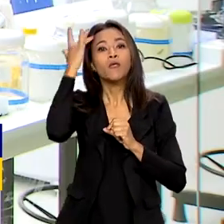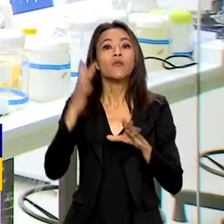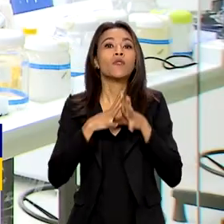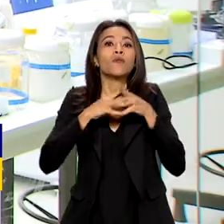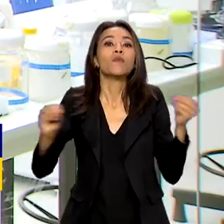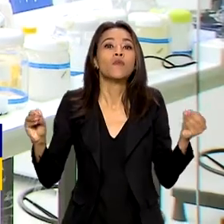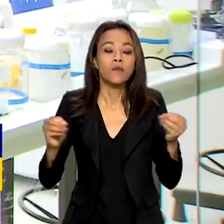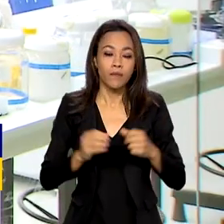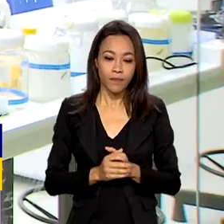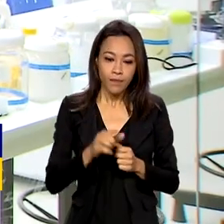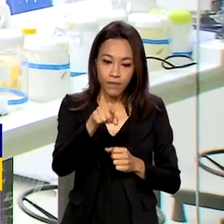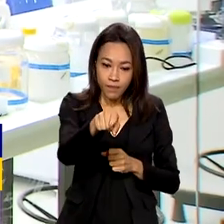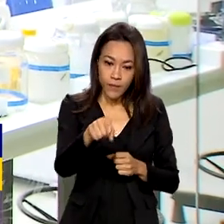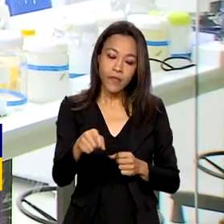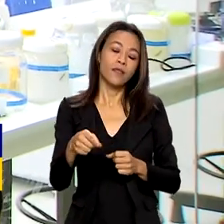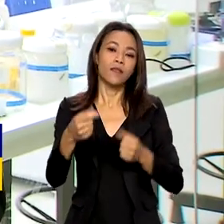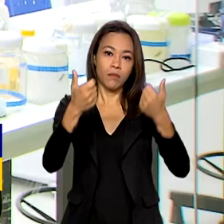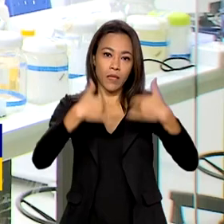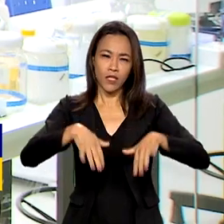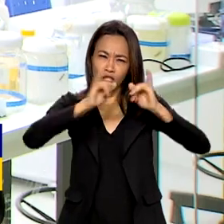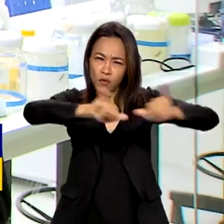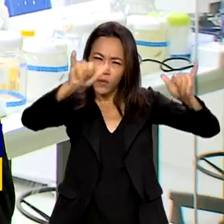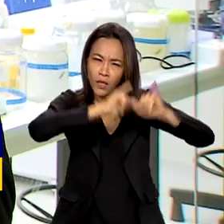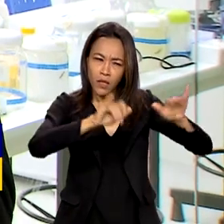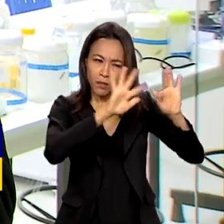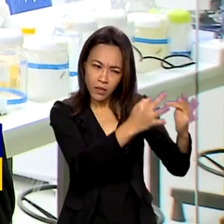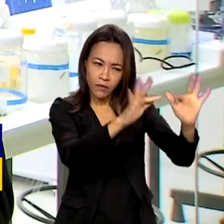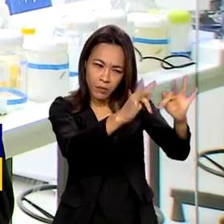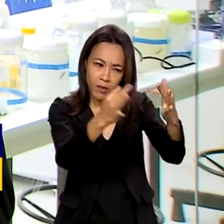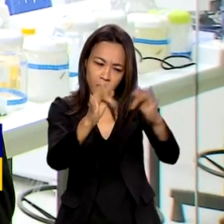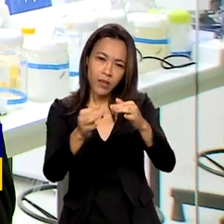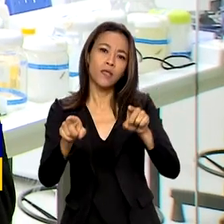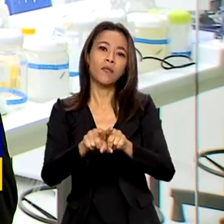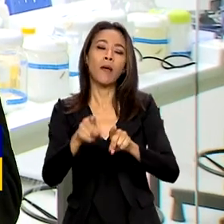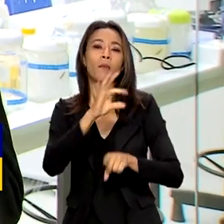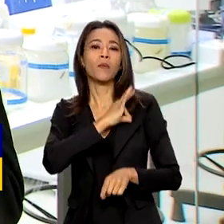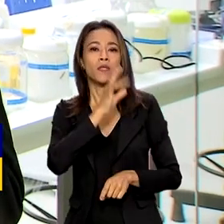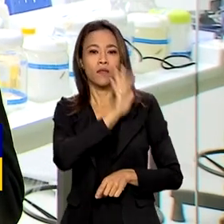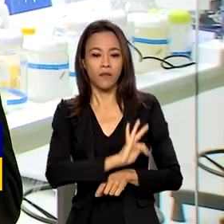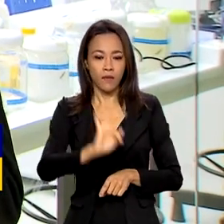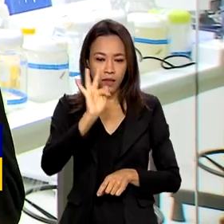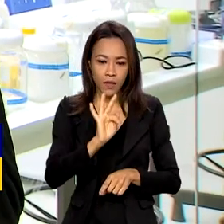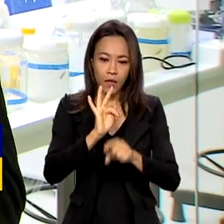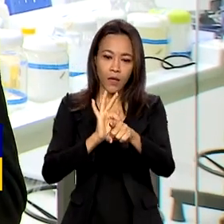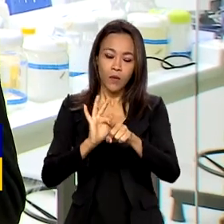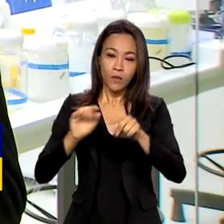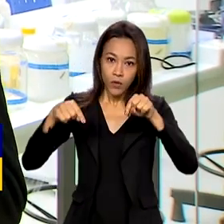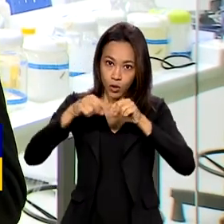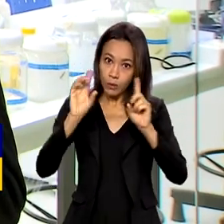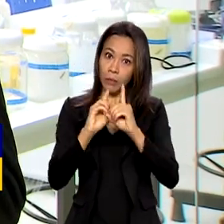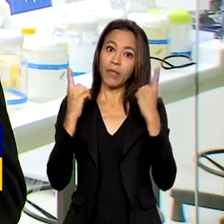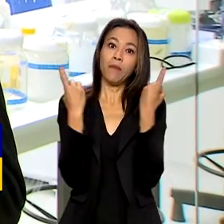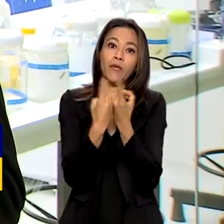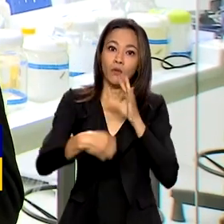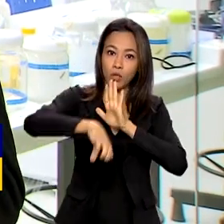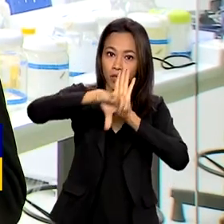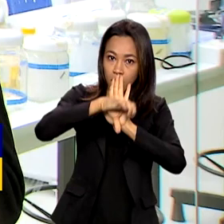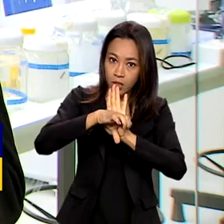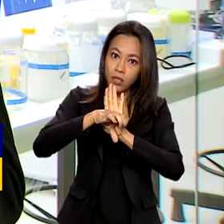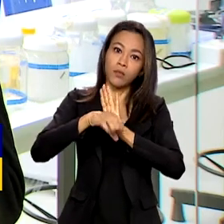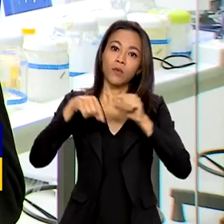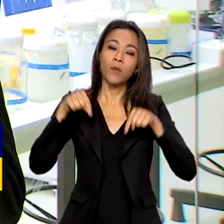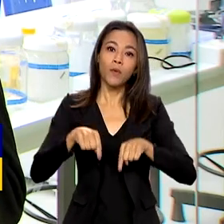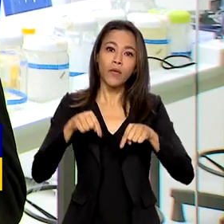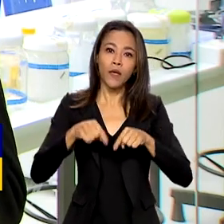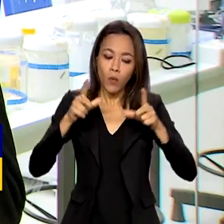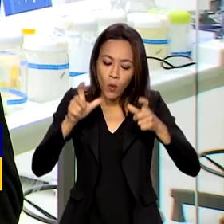Tem campanha justamente para que os familiares, a Polícia Federal, inclusive, o Instituto Nacional de Criminalística foi um ponto de coleta para